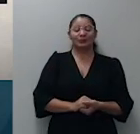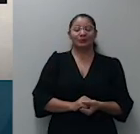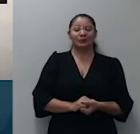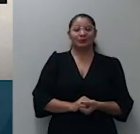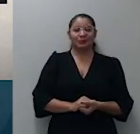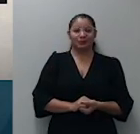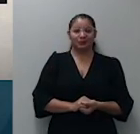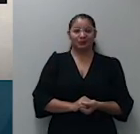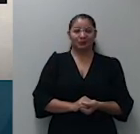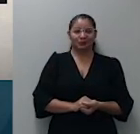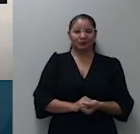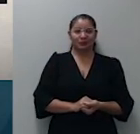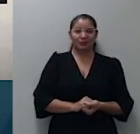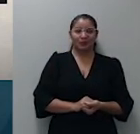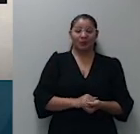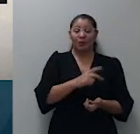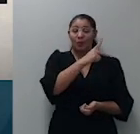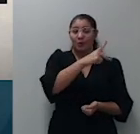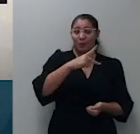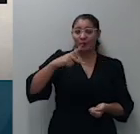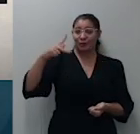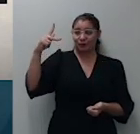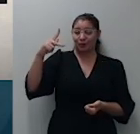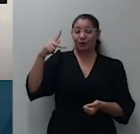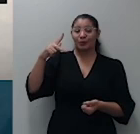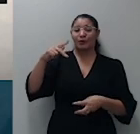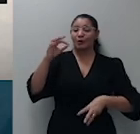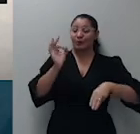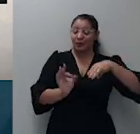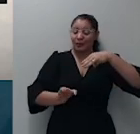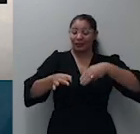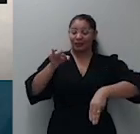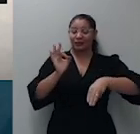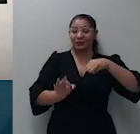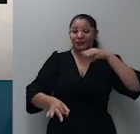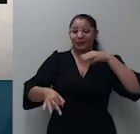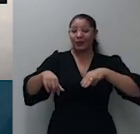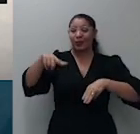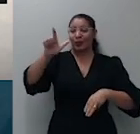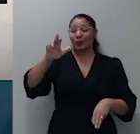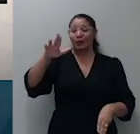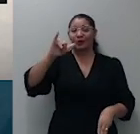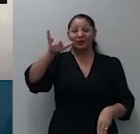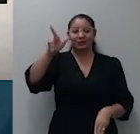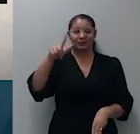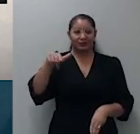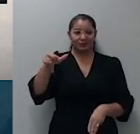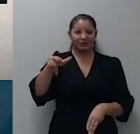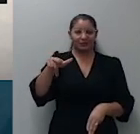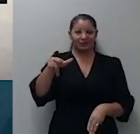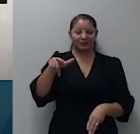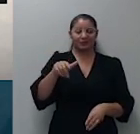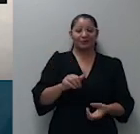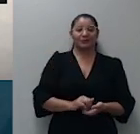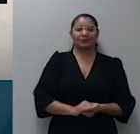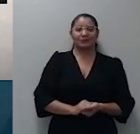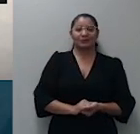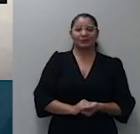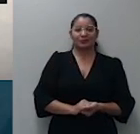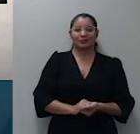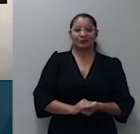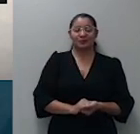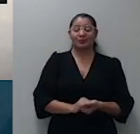Presidente excelentíssimo, senhor ministro Luiz Felipe Salomão, subprocurador-geral da República, excelentíssimo, seu doutor